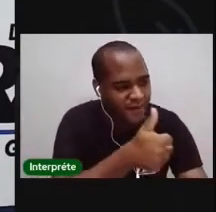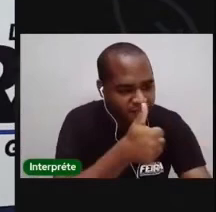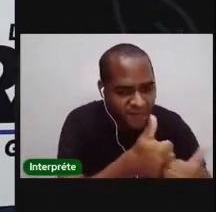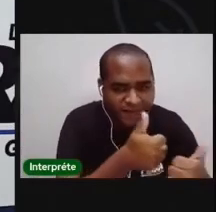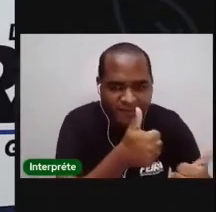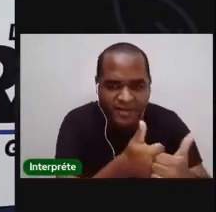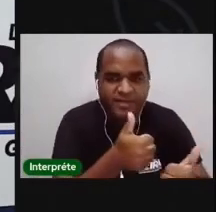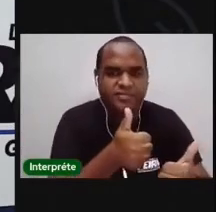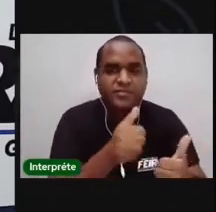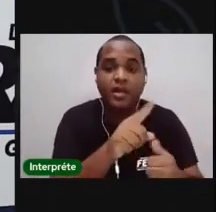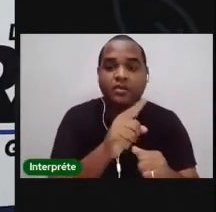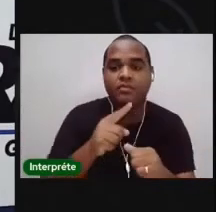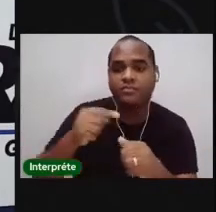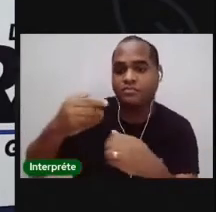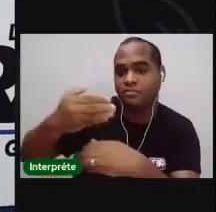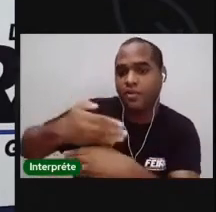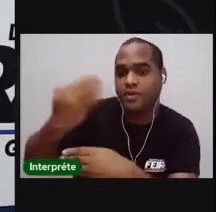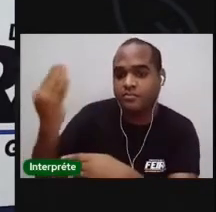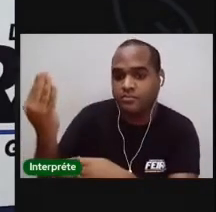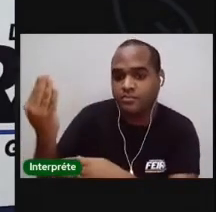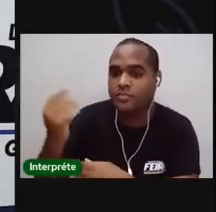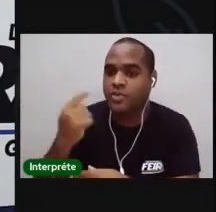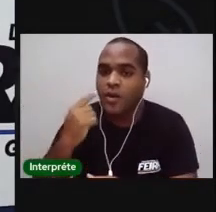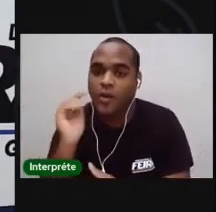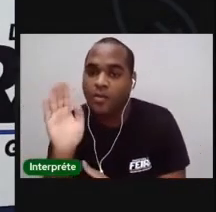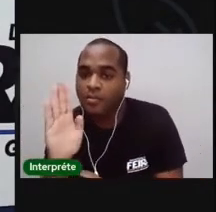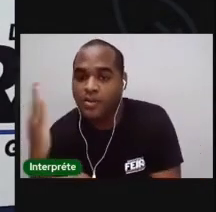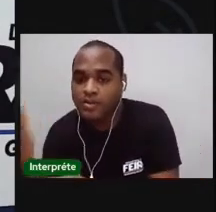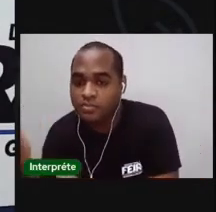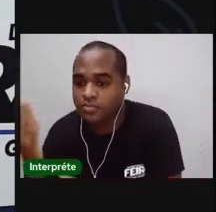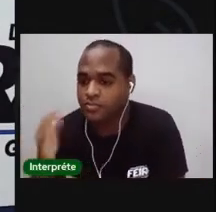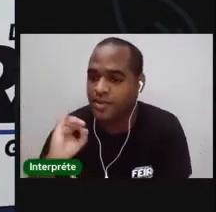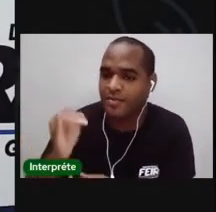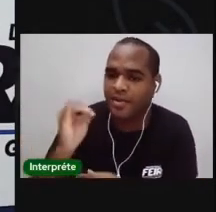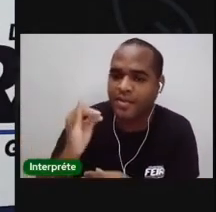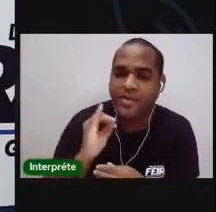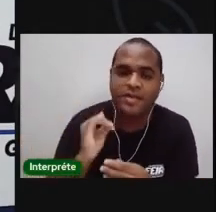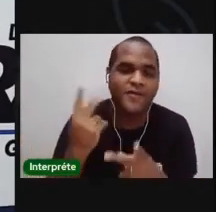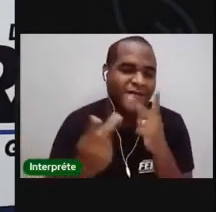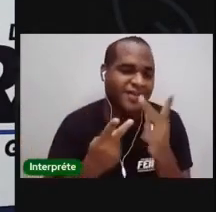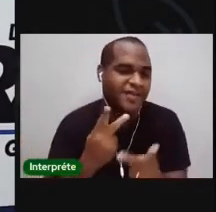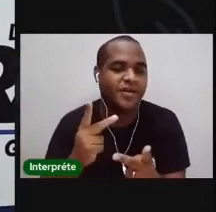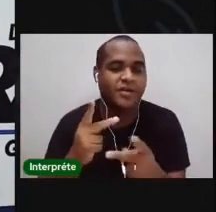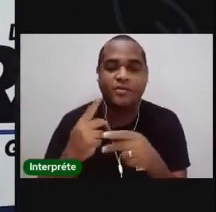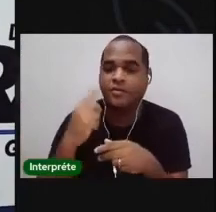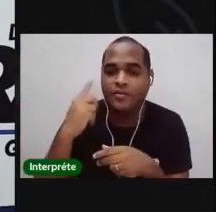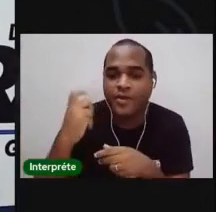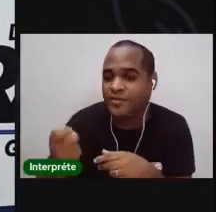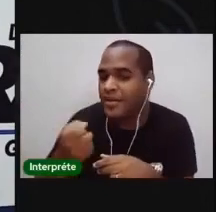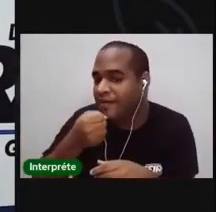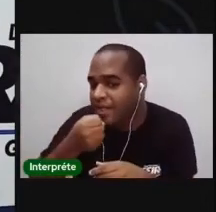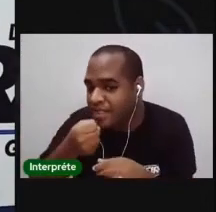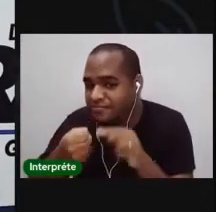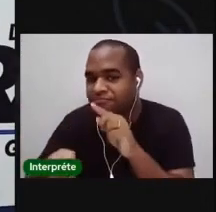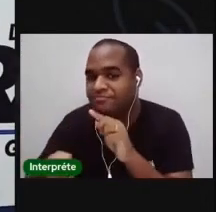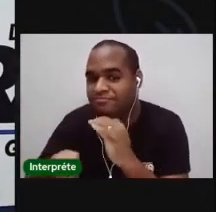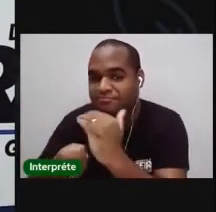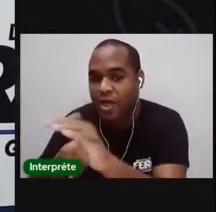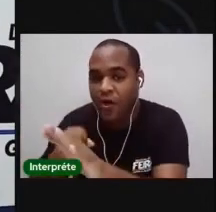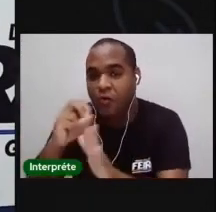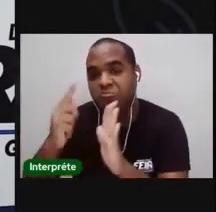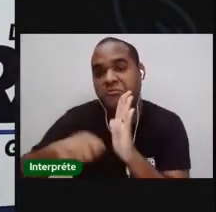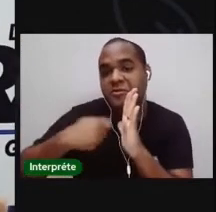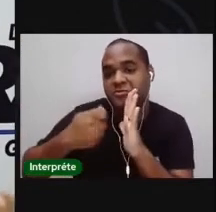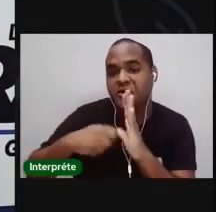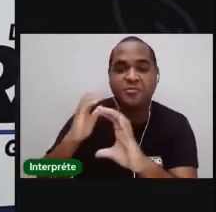chega no portão, mantém uma certa distância, mas não deixa de falar, de mandar um áudio. Nós estamos com muita saudade de